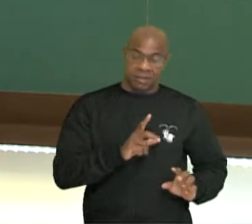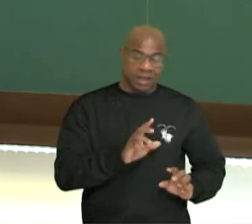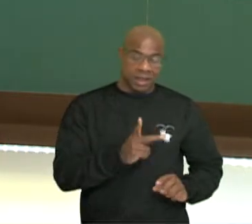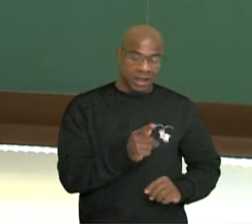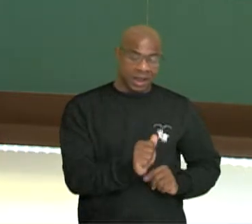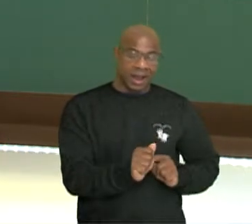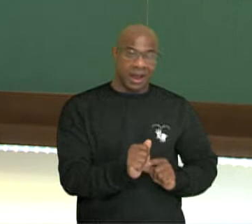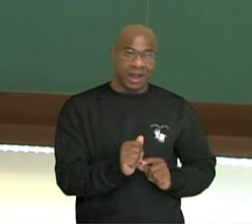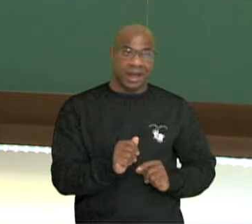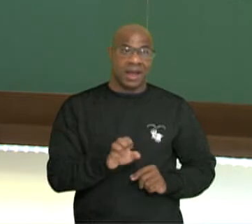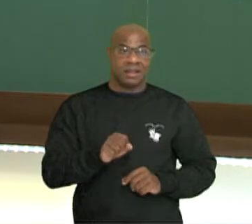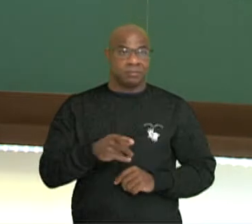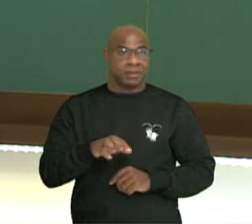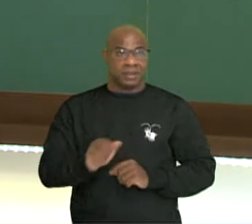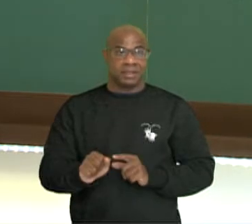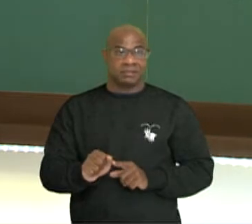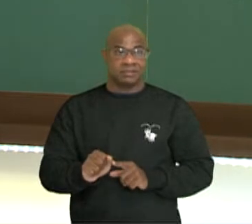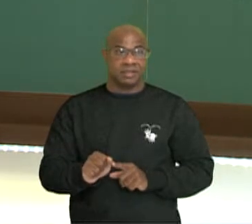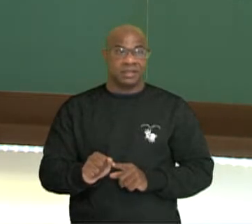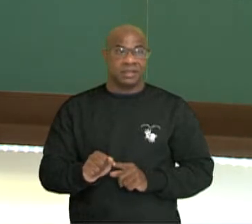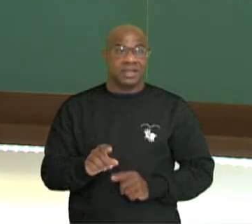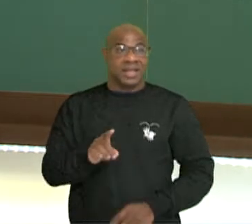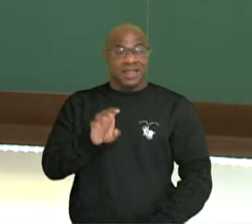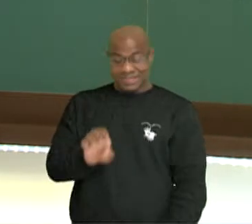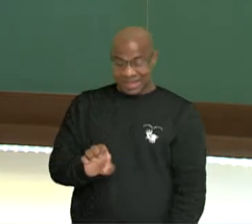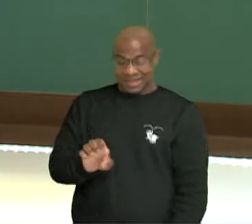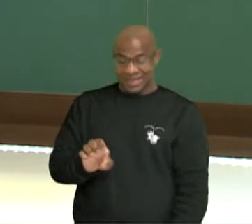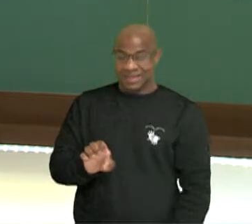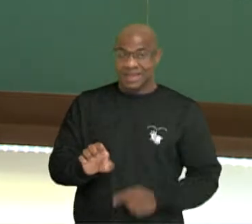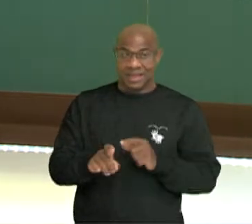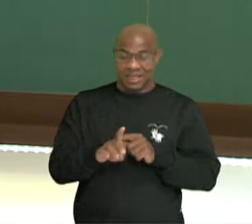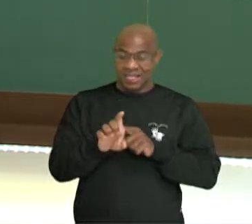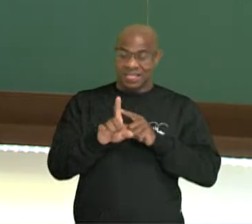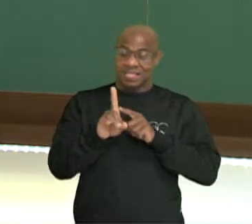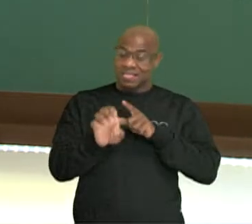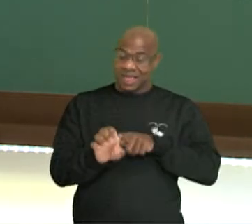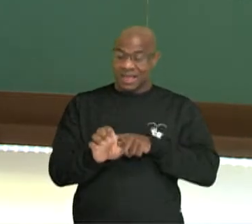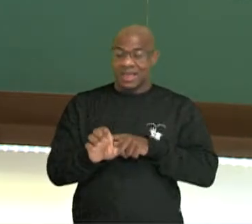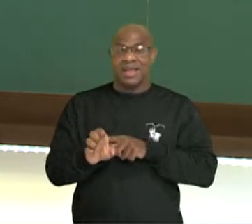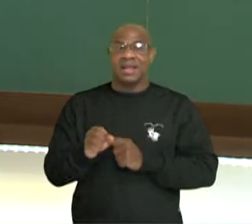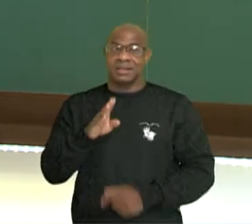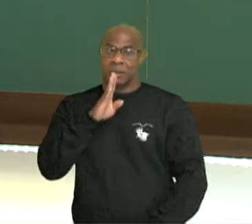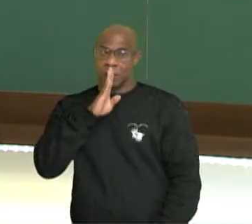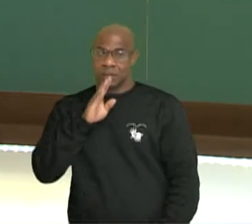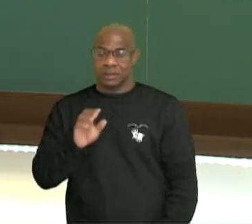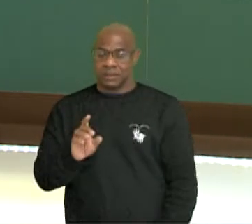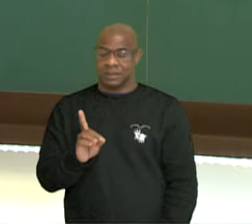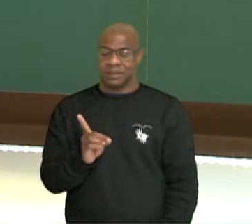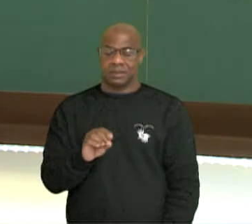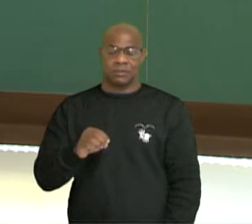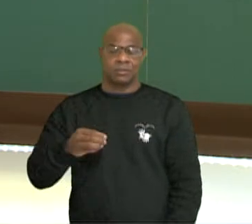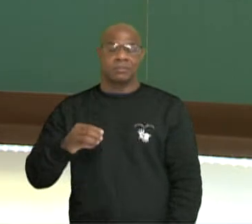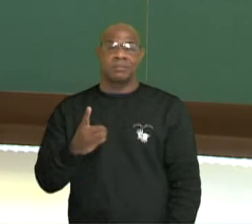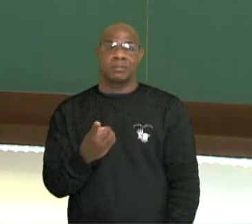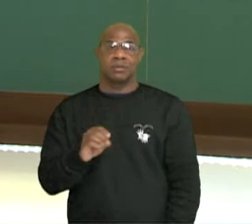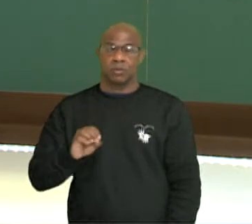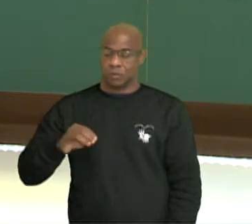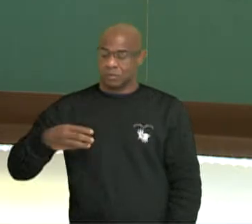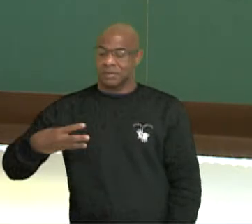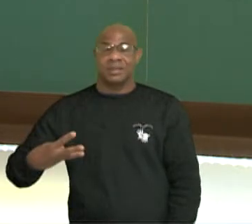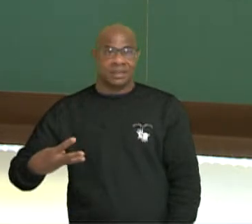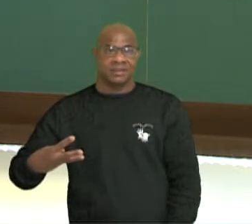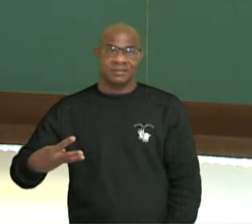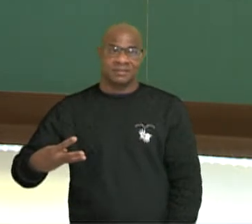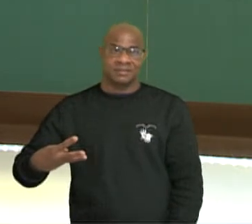silêncio do 1003. Então, vejo que de silêncio do 1003 complementa o substantivo abstrato